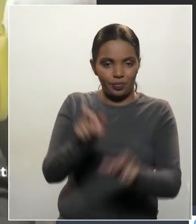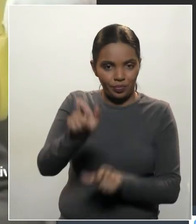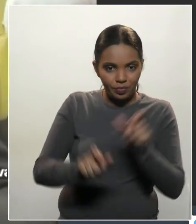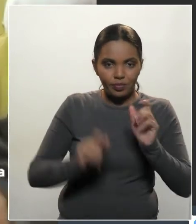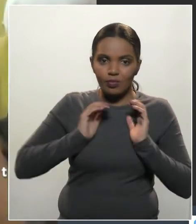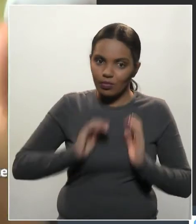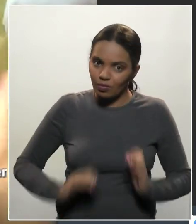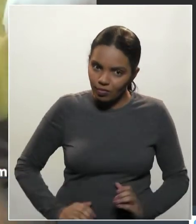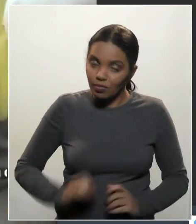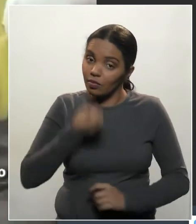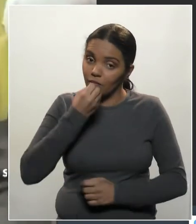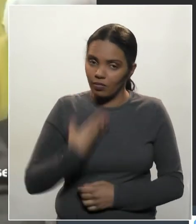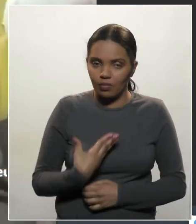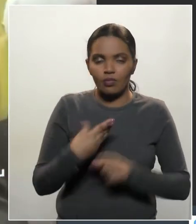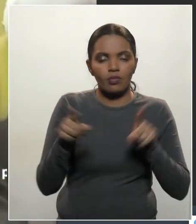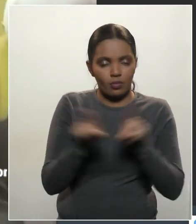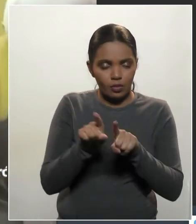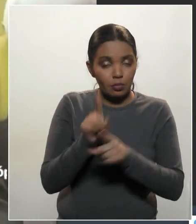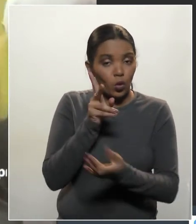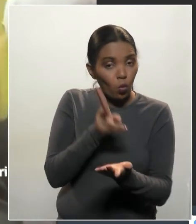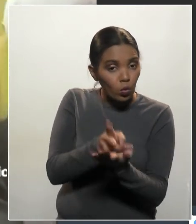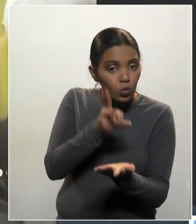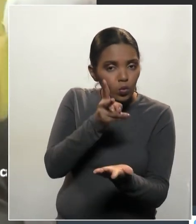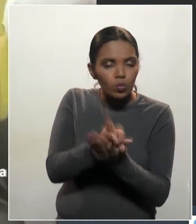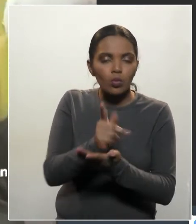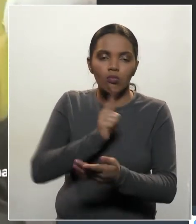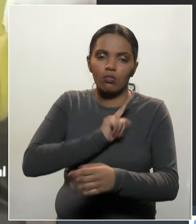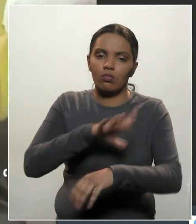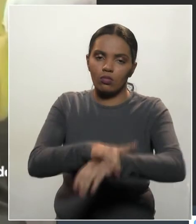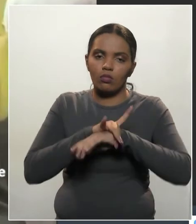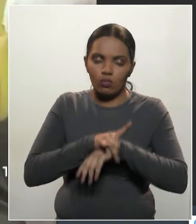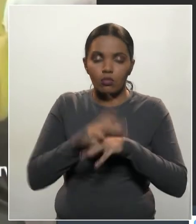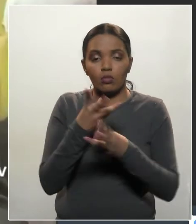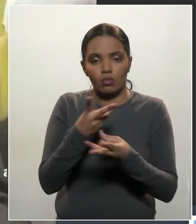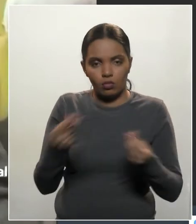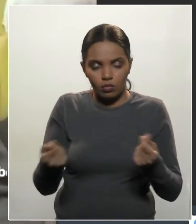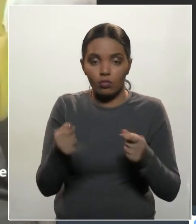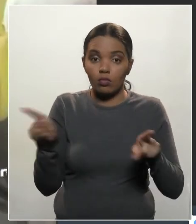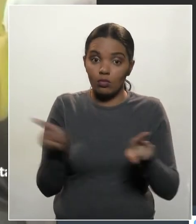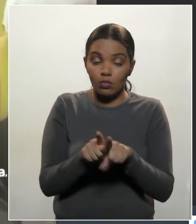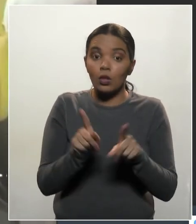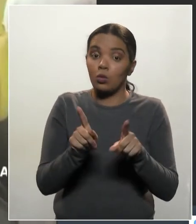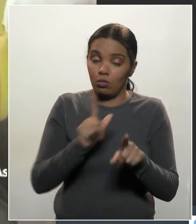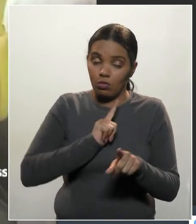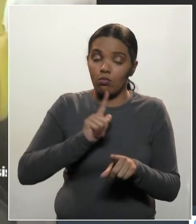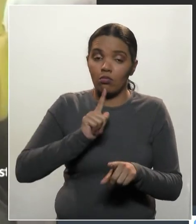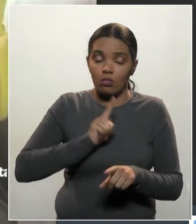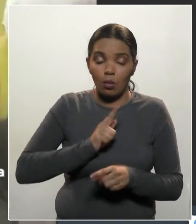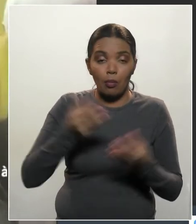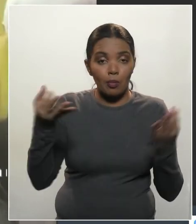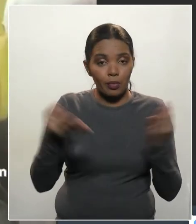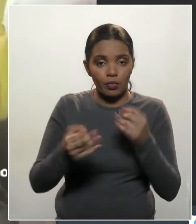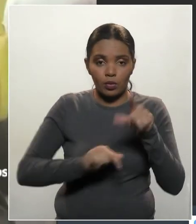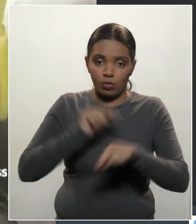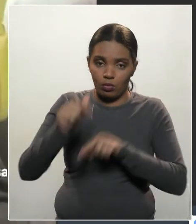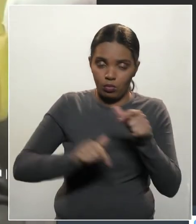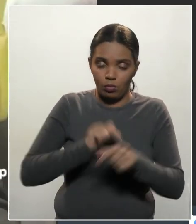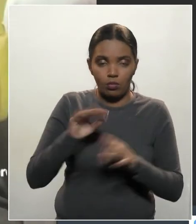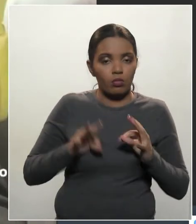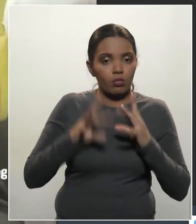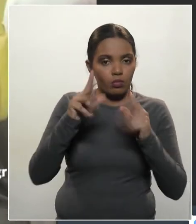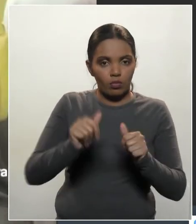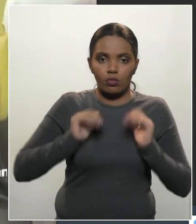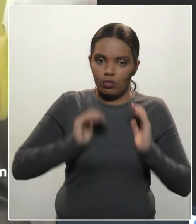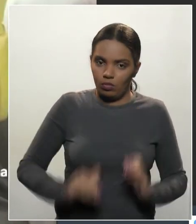bem, e continuar prestando segurança pública de qualidade e de excelência para o cidadão paranaense. Então, meus